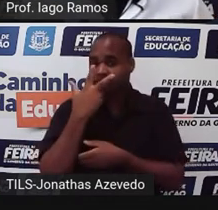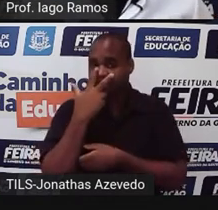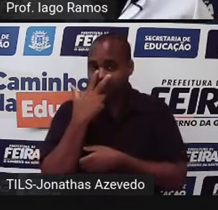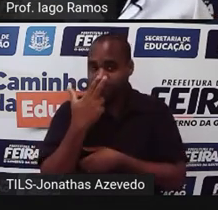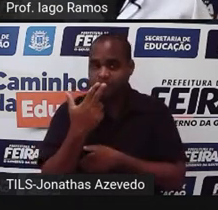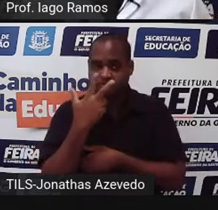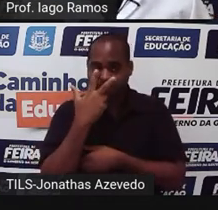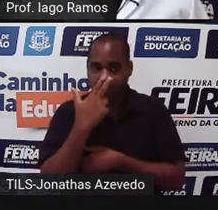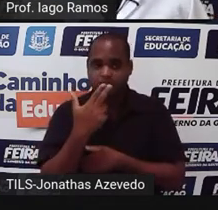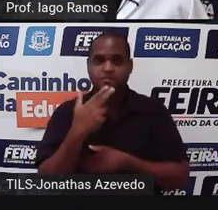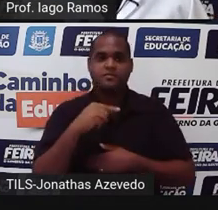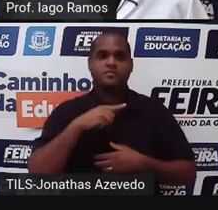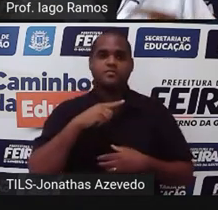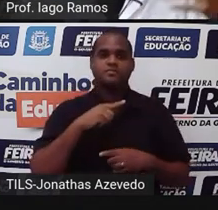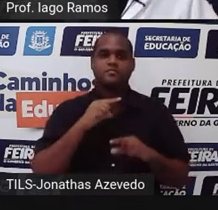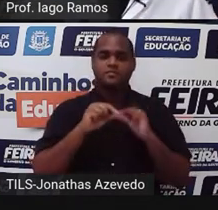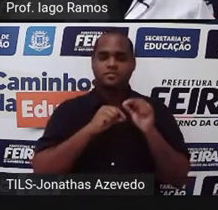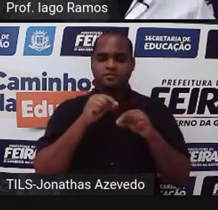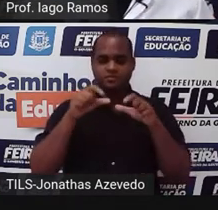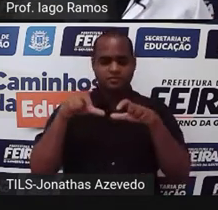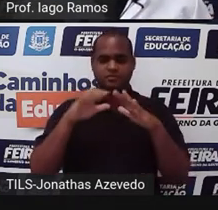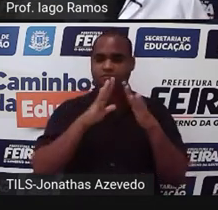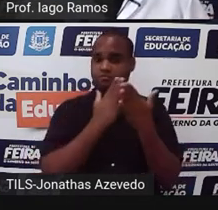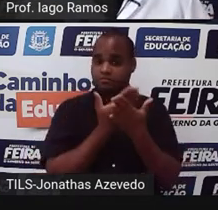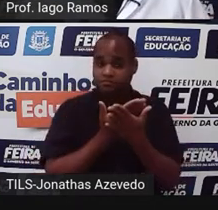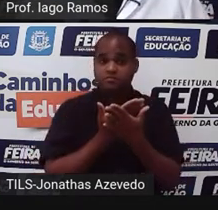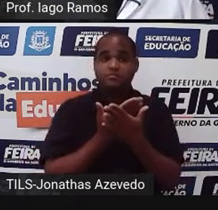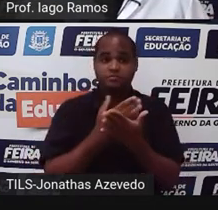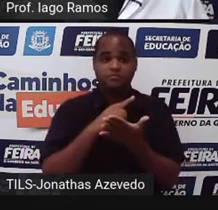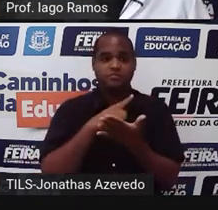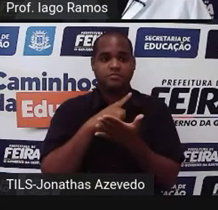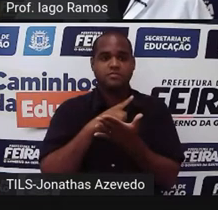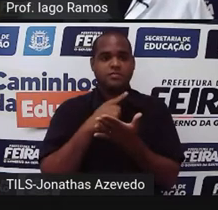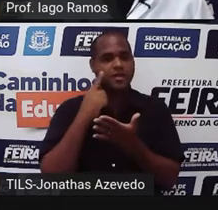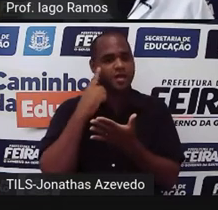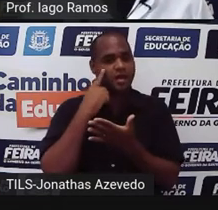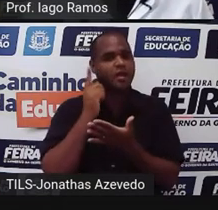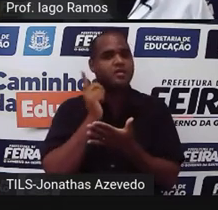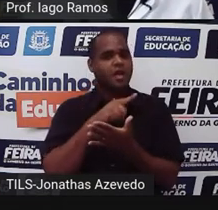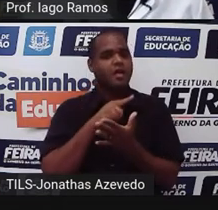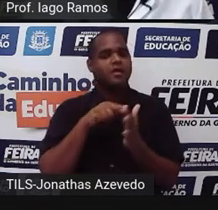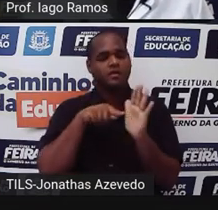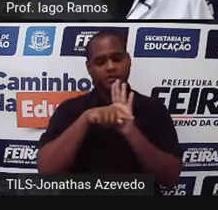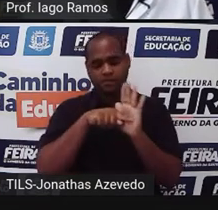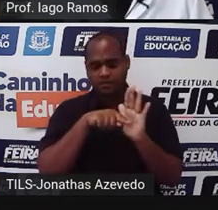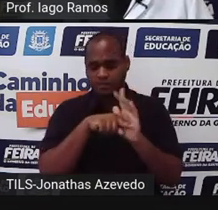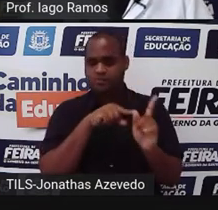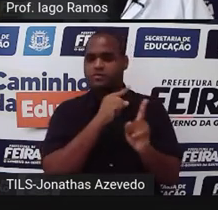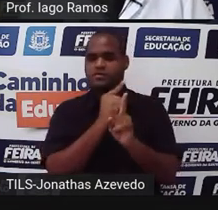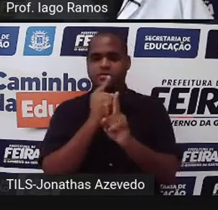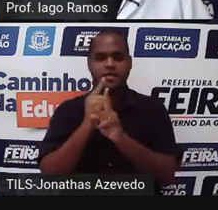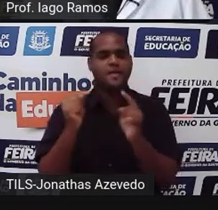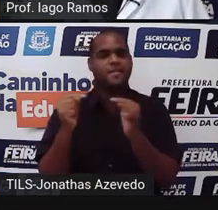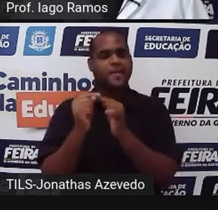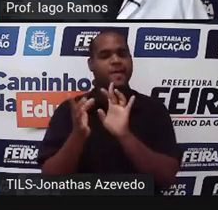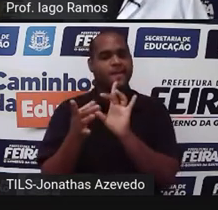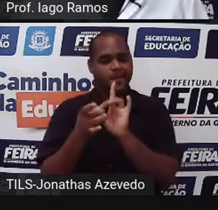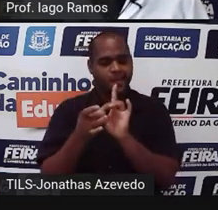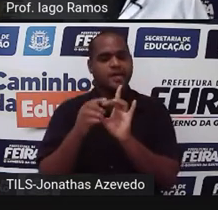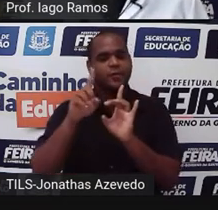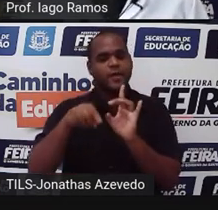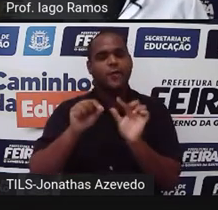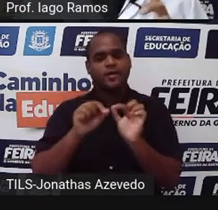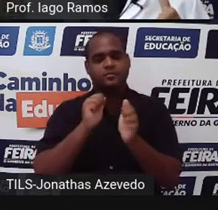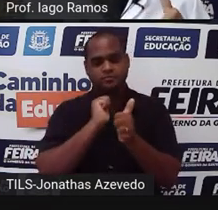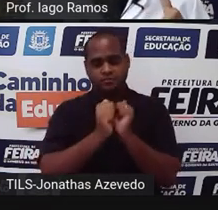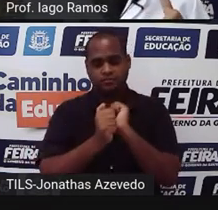parece que em alguma escola foi feita uma pesquisa que tem a ver com esportes.